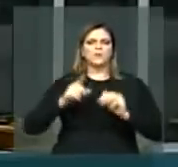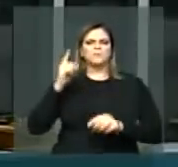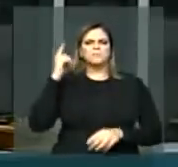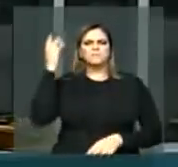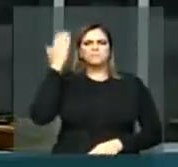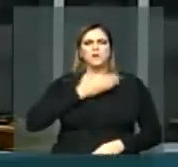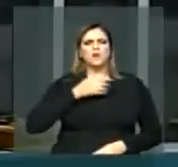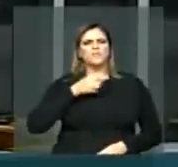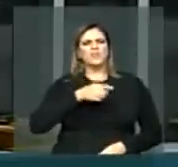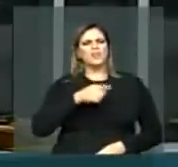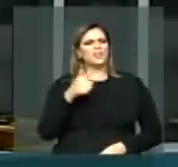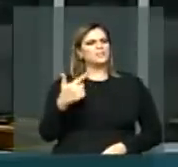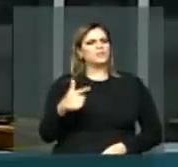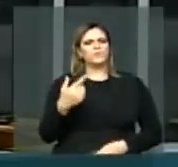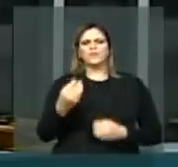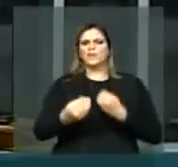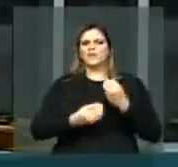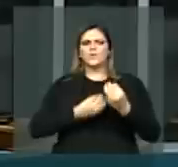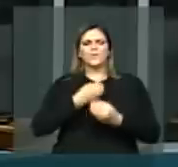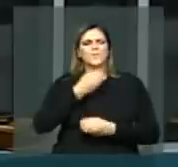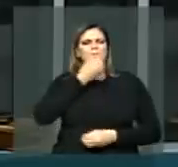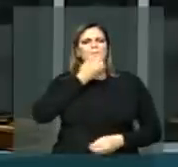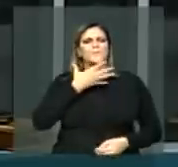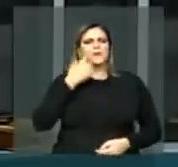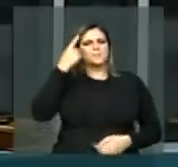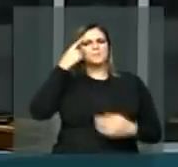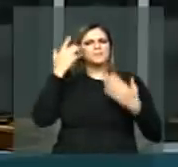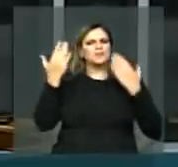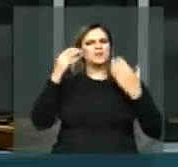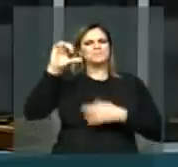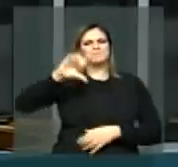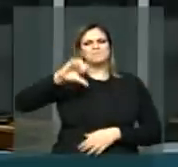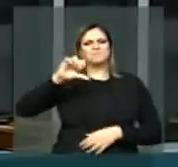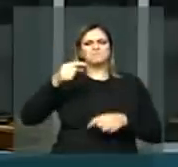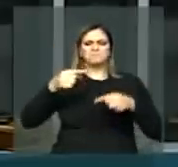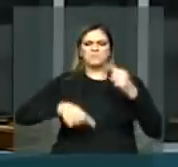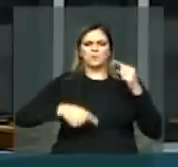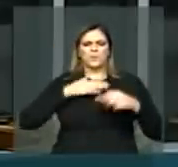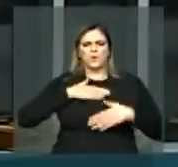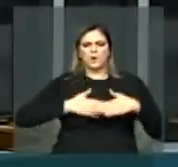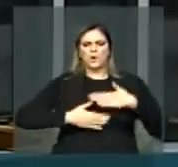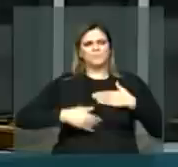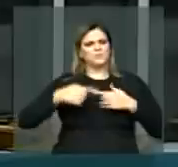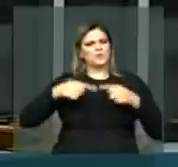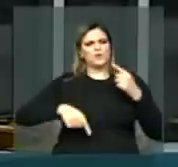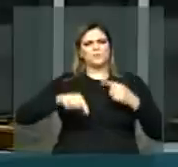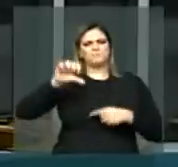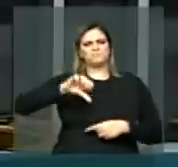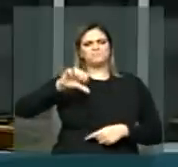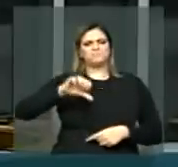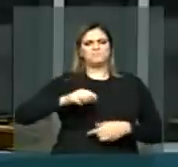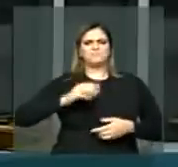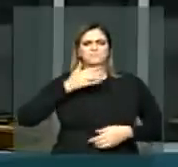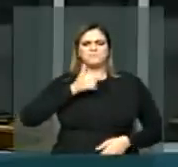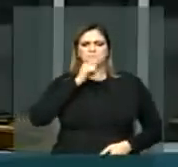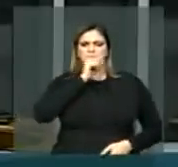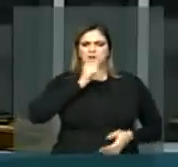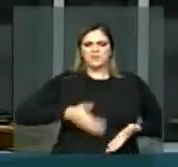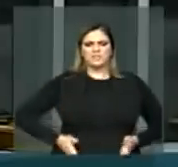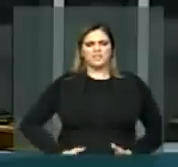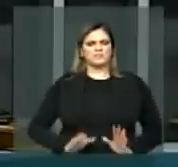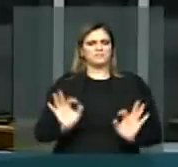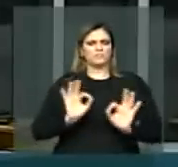comprovasse que ela não tem condições psicológicas ou físicas para a maternidade. E aqui, Sr. Presidente,